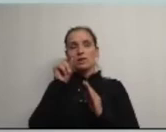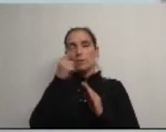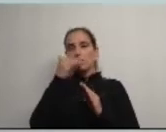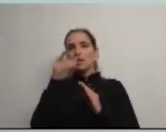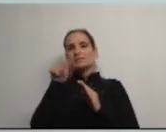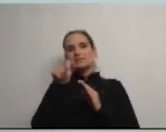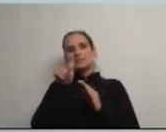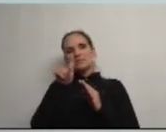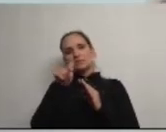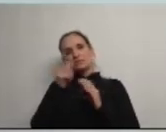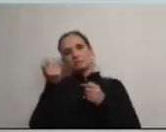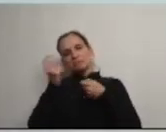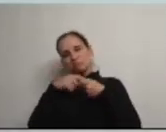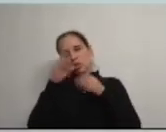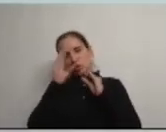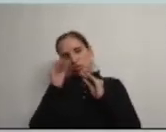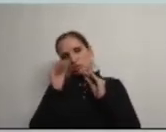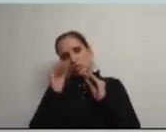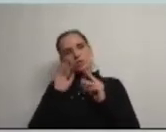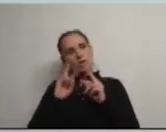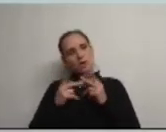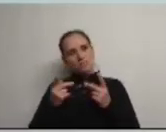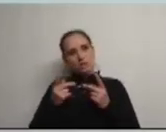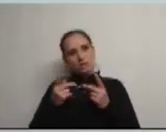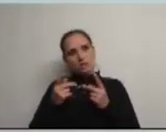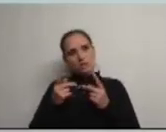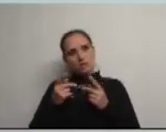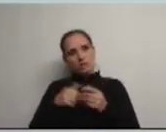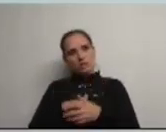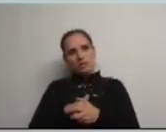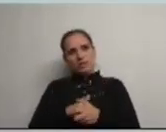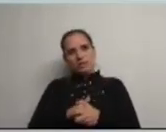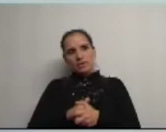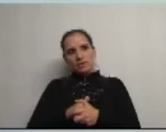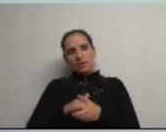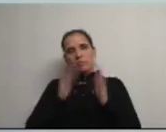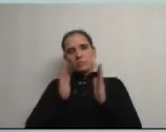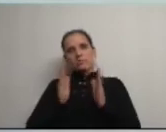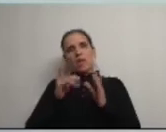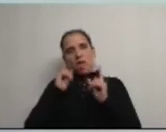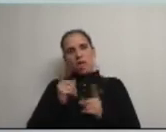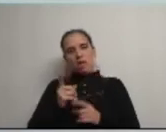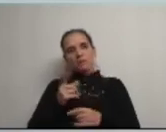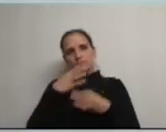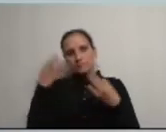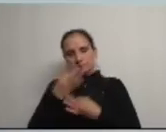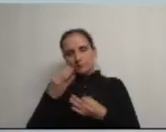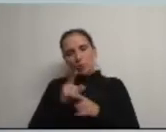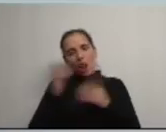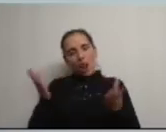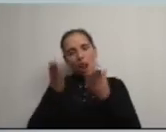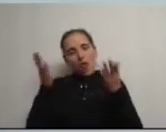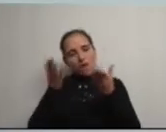-me que este da municipalização da educação é precisamente de uma forma leve